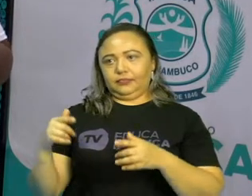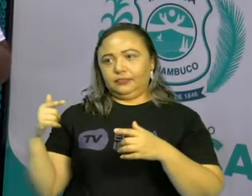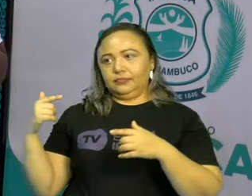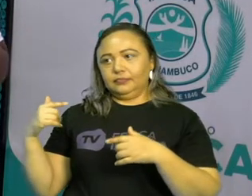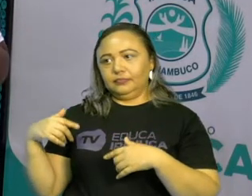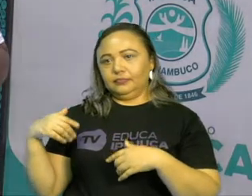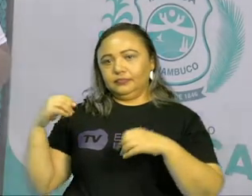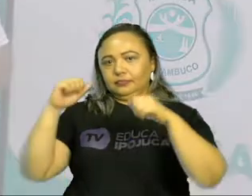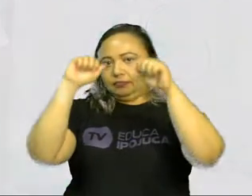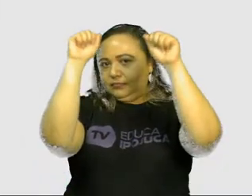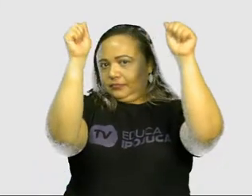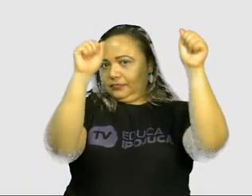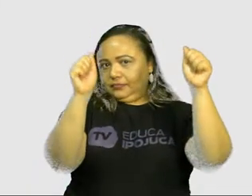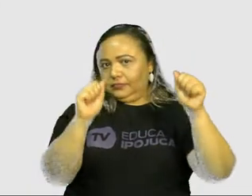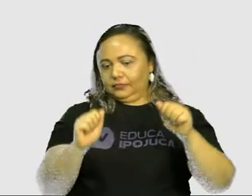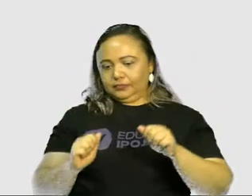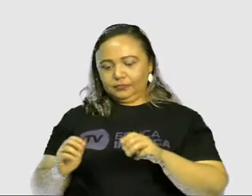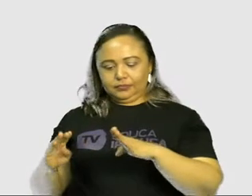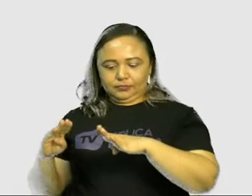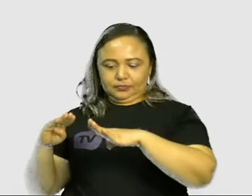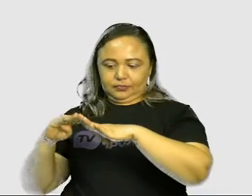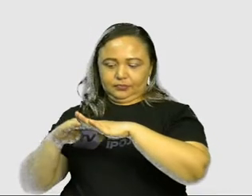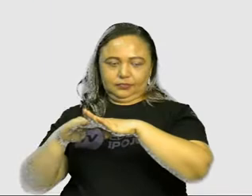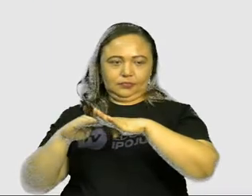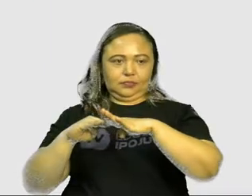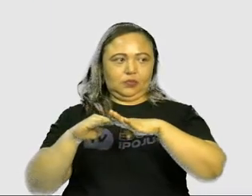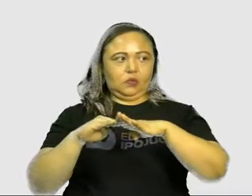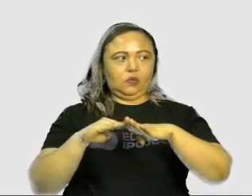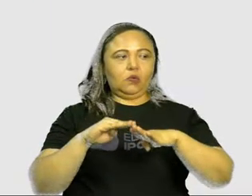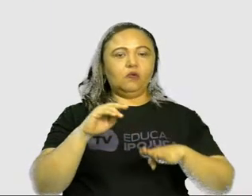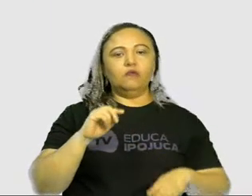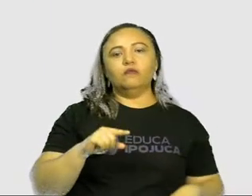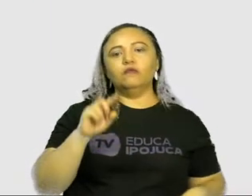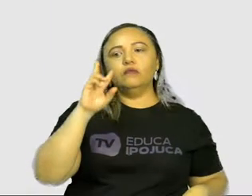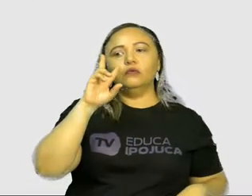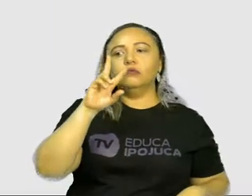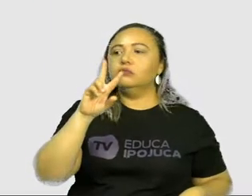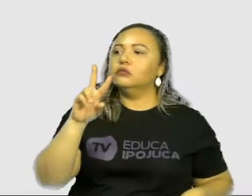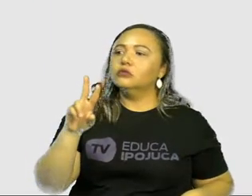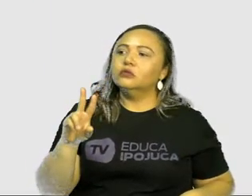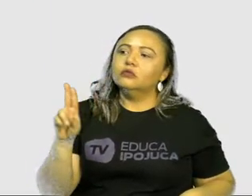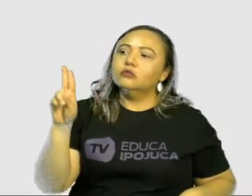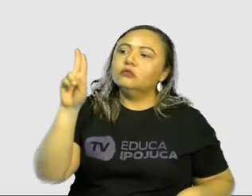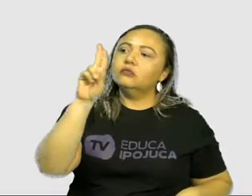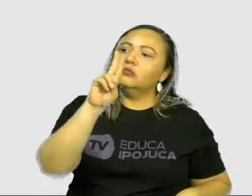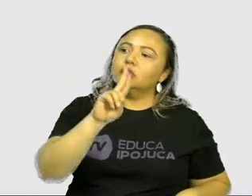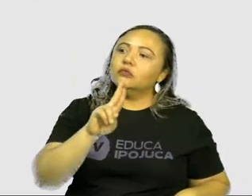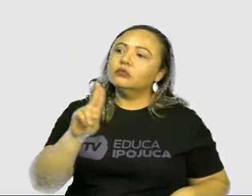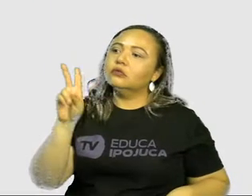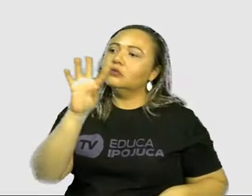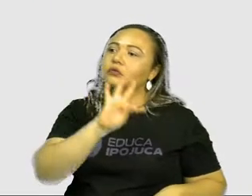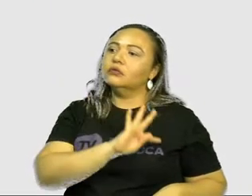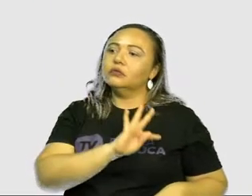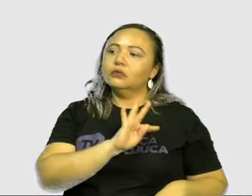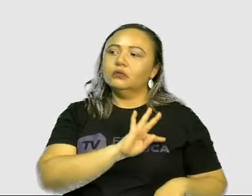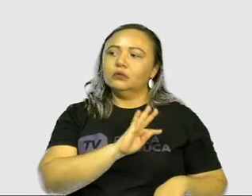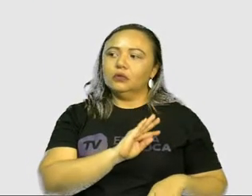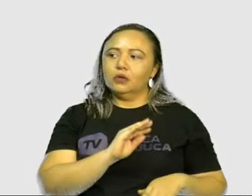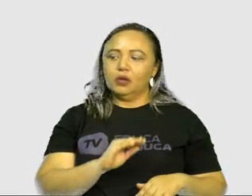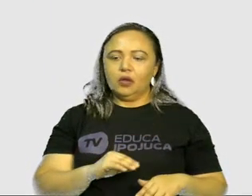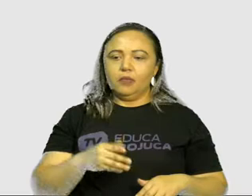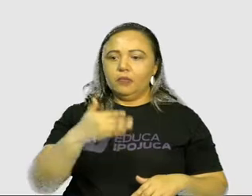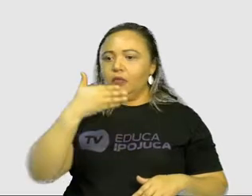artes contemporâneas, observamos o uso de técnicas mais elaboradas e da